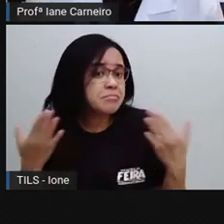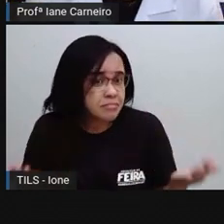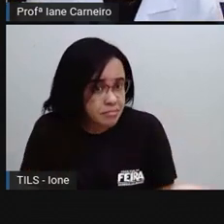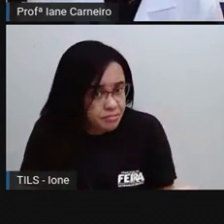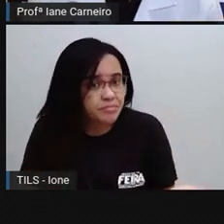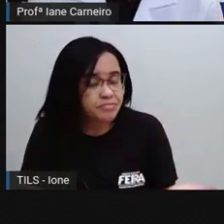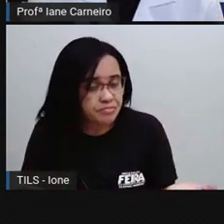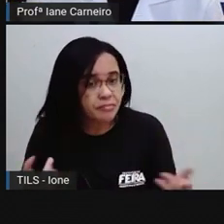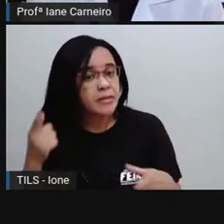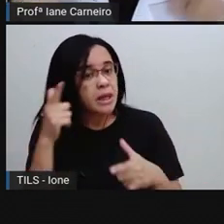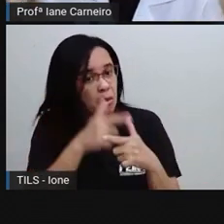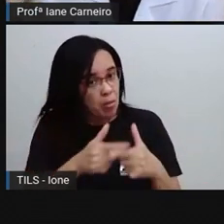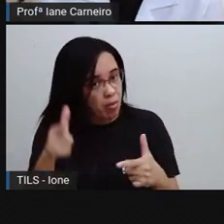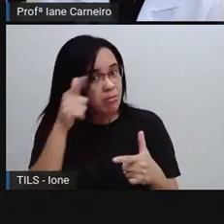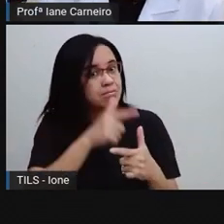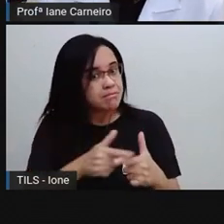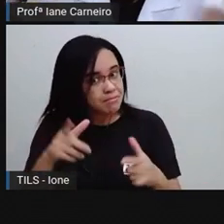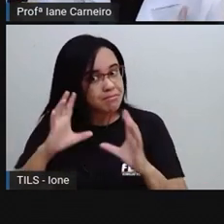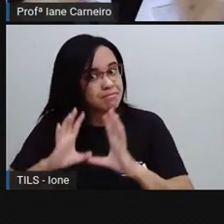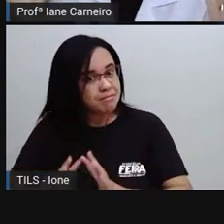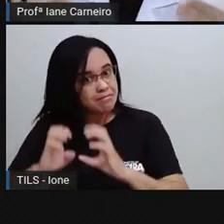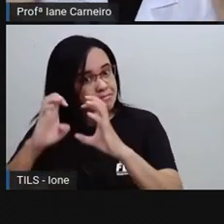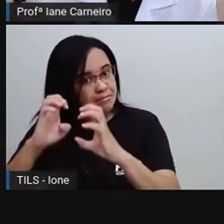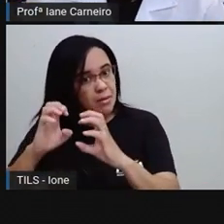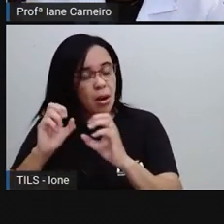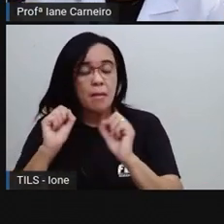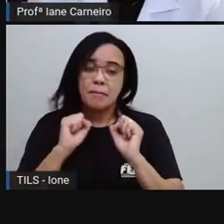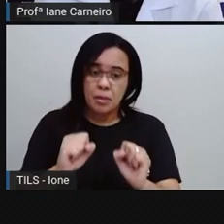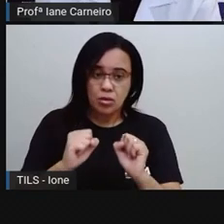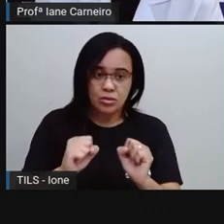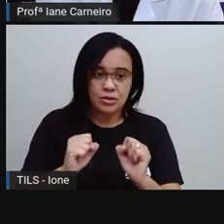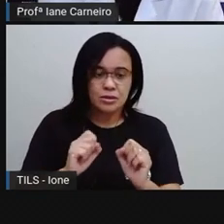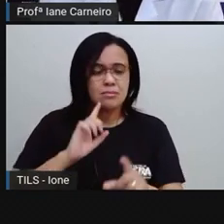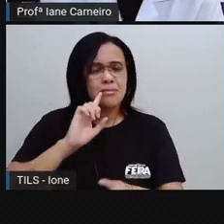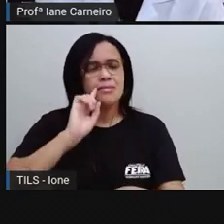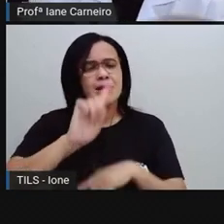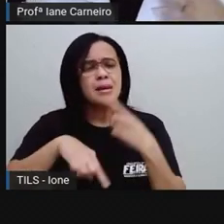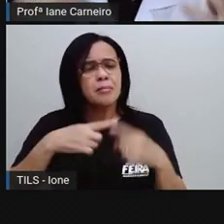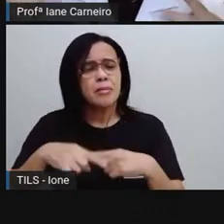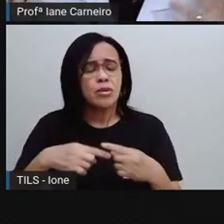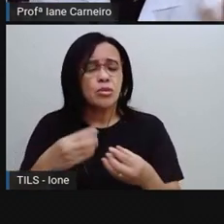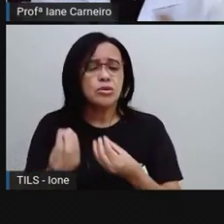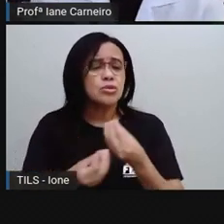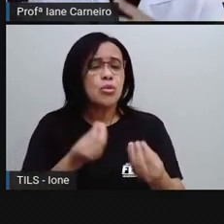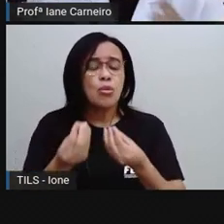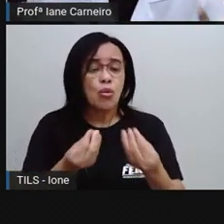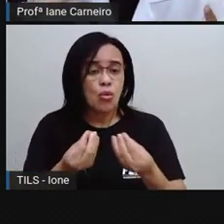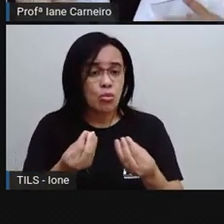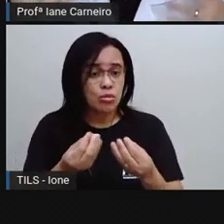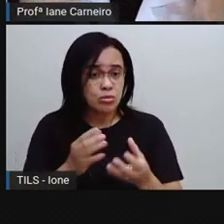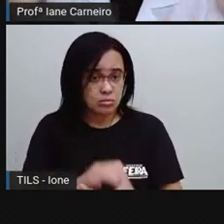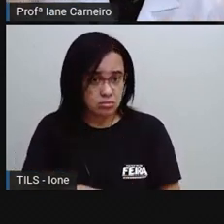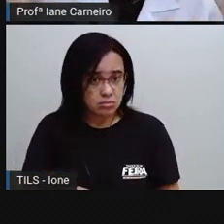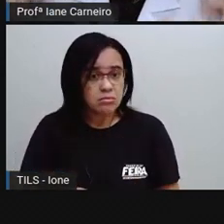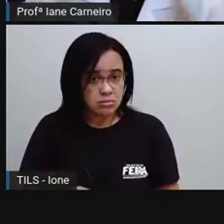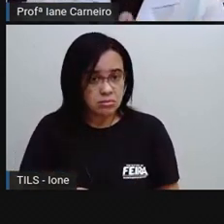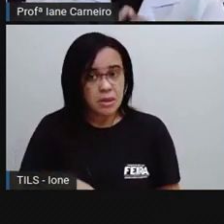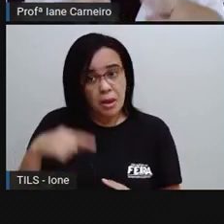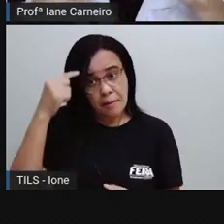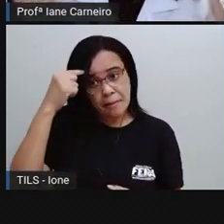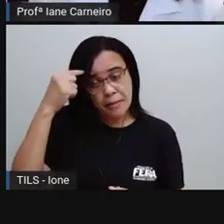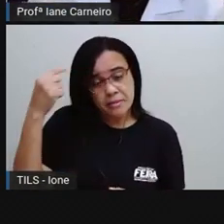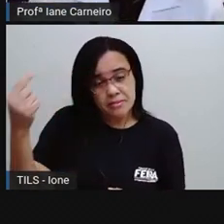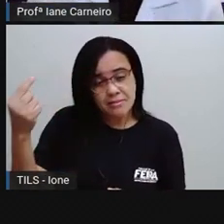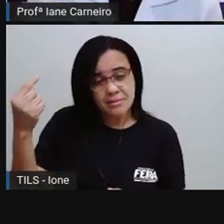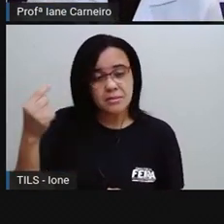vão acontecer. Mas e aí depois? O que a gente pode fazer, né? Como é que a gente pode fazer? O a gente pode pensar para